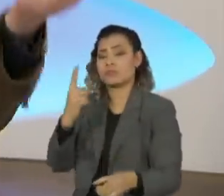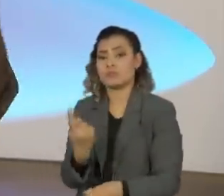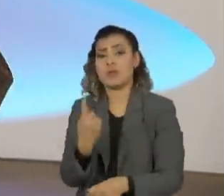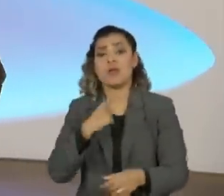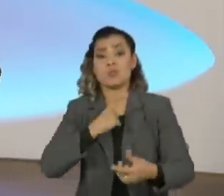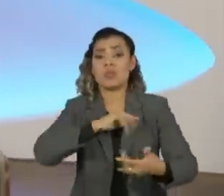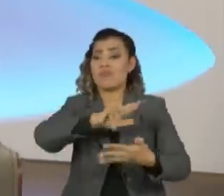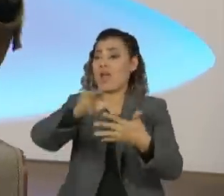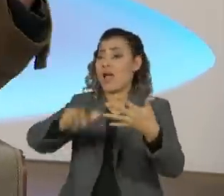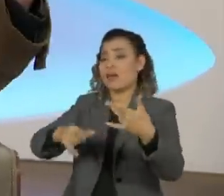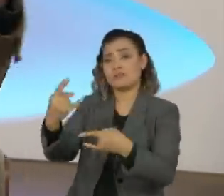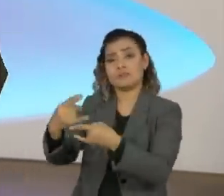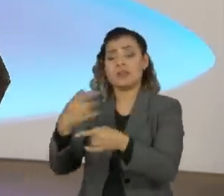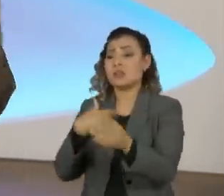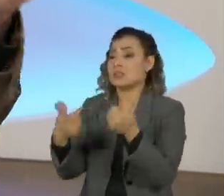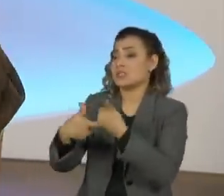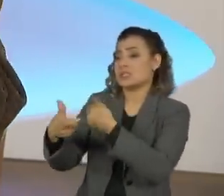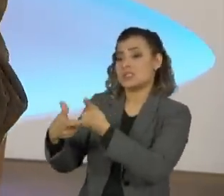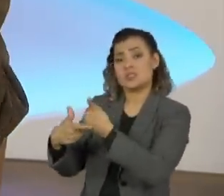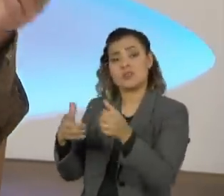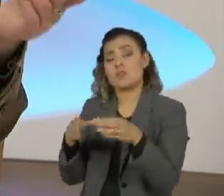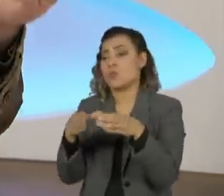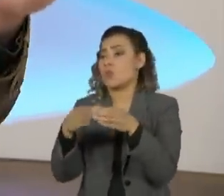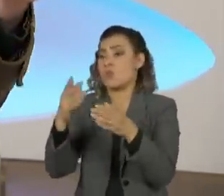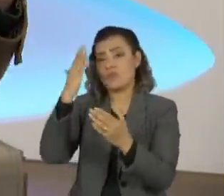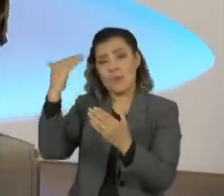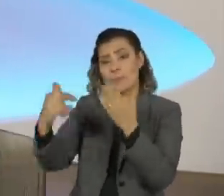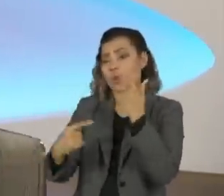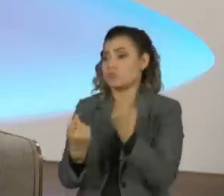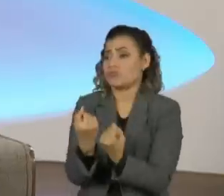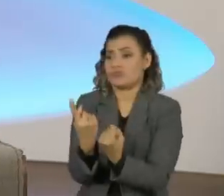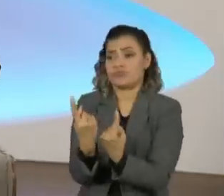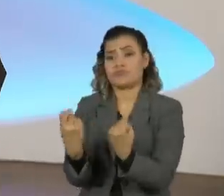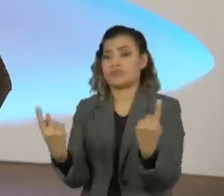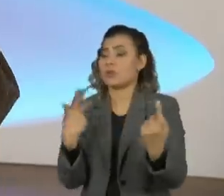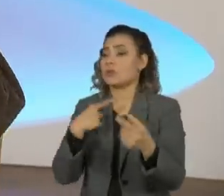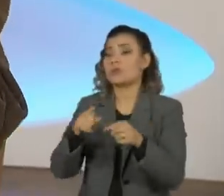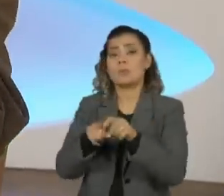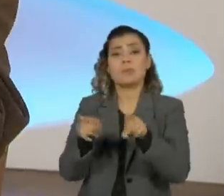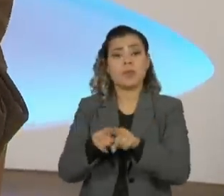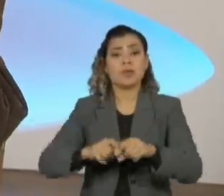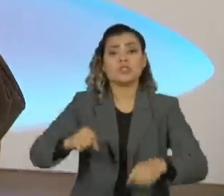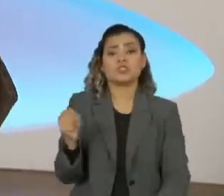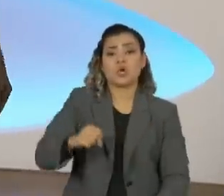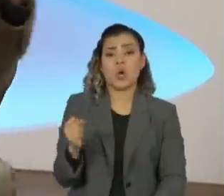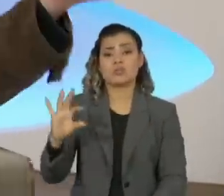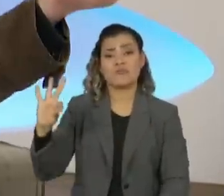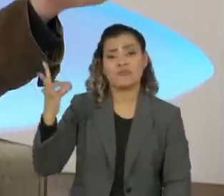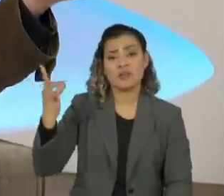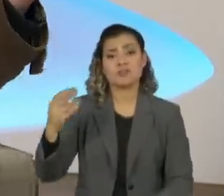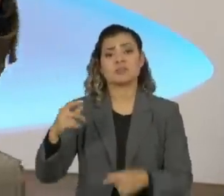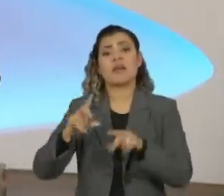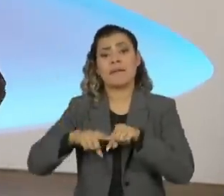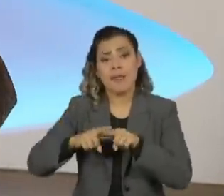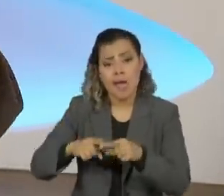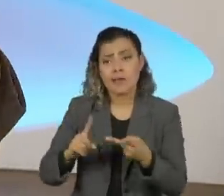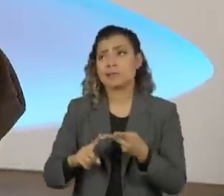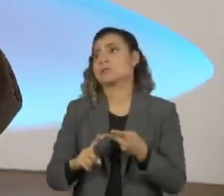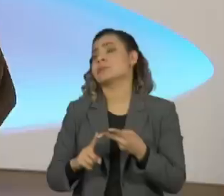de seguidores, de sigo também, um monte de bandas e artistas independentes. Tem pessoas na Escócia, na França, na Grécia,